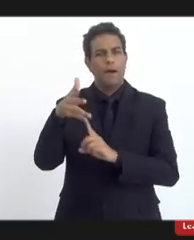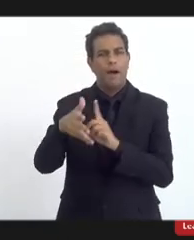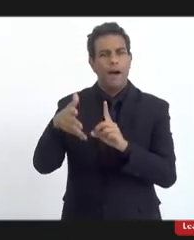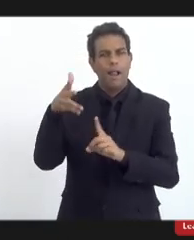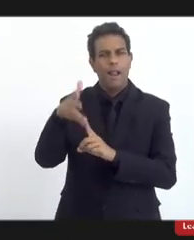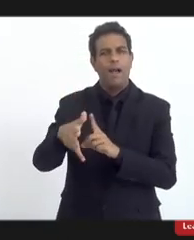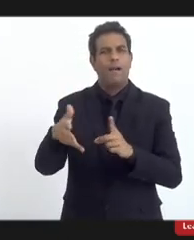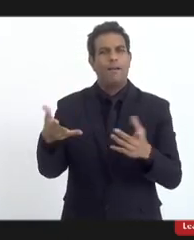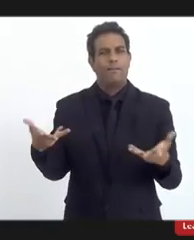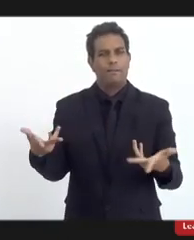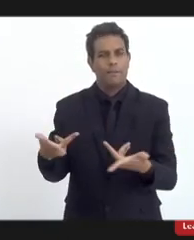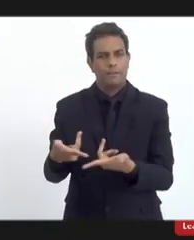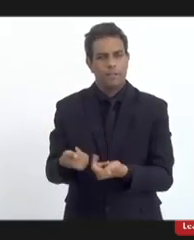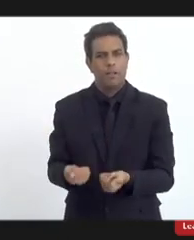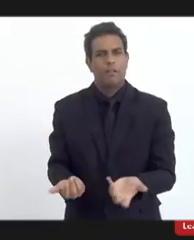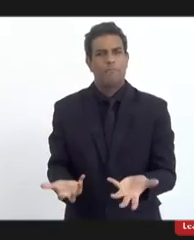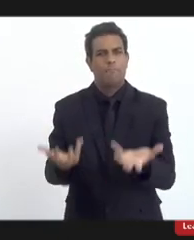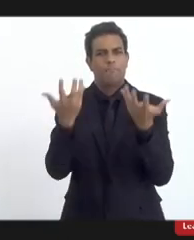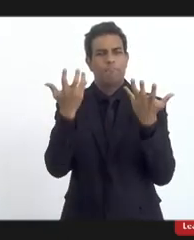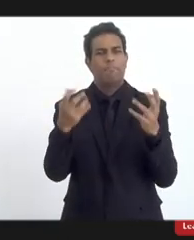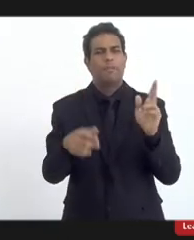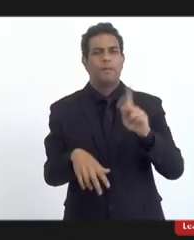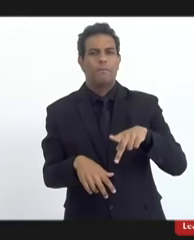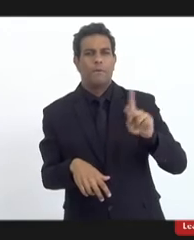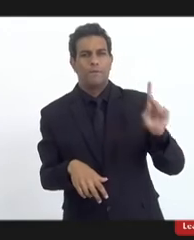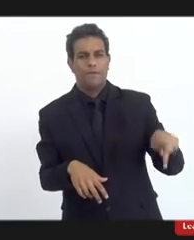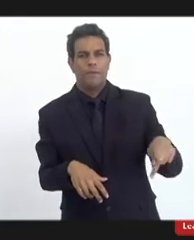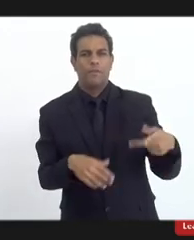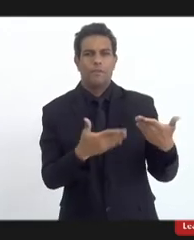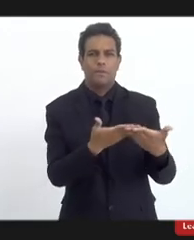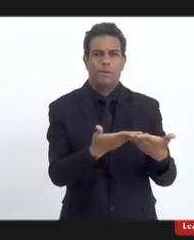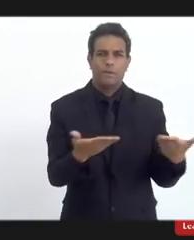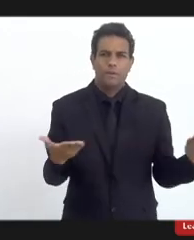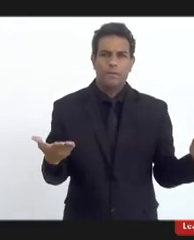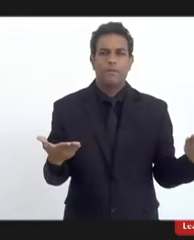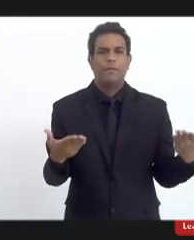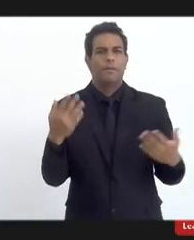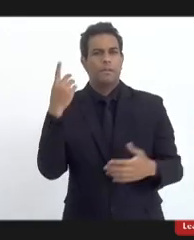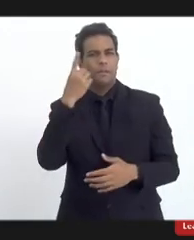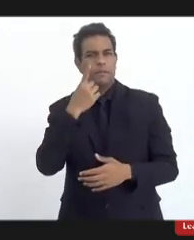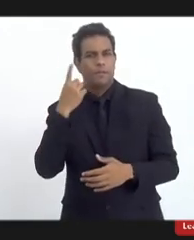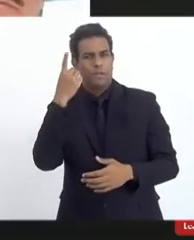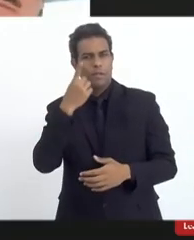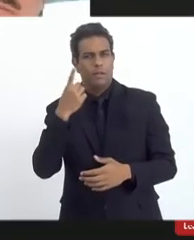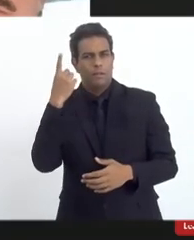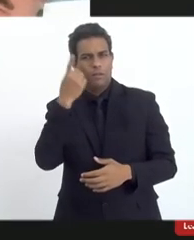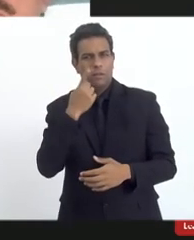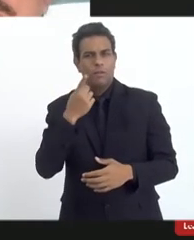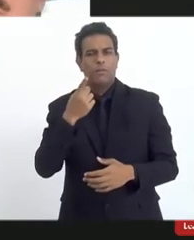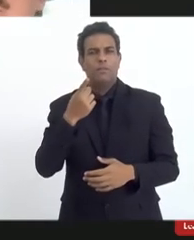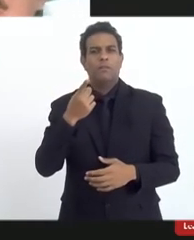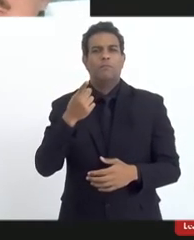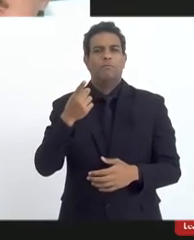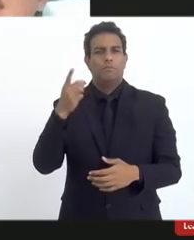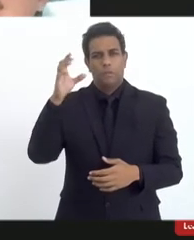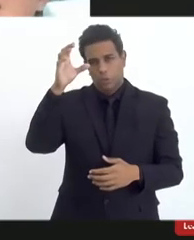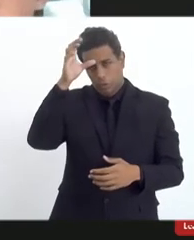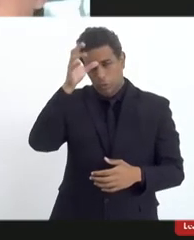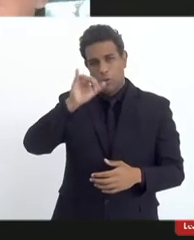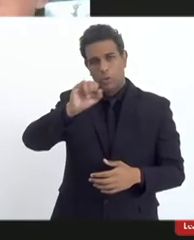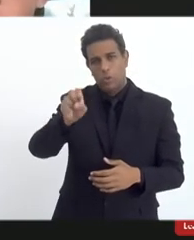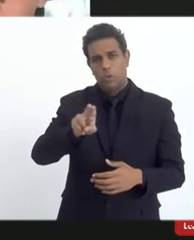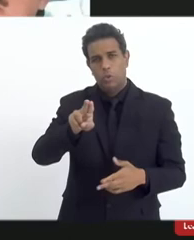tão com gente a professora a deputada Tia Ju o deputado